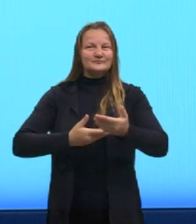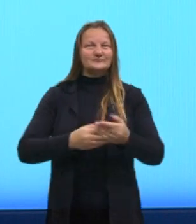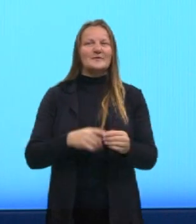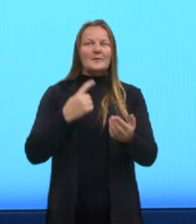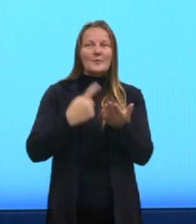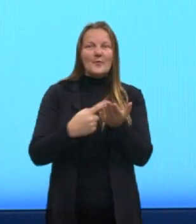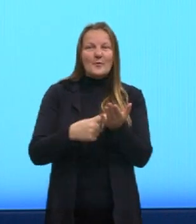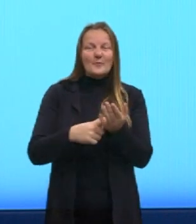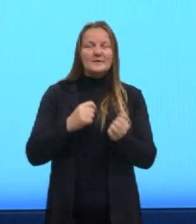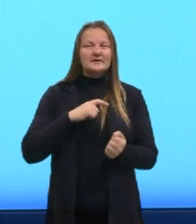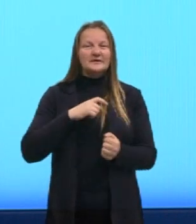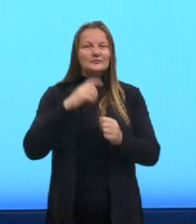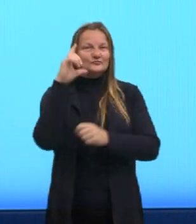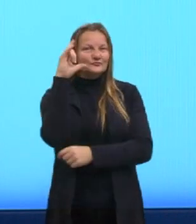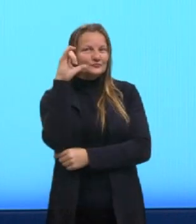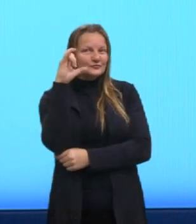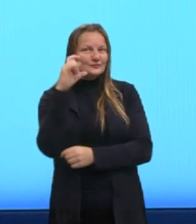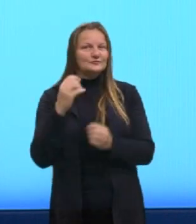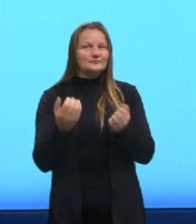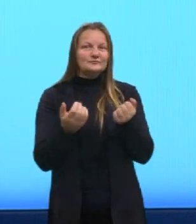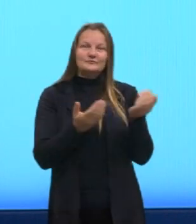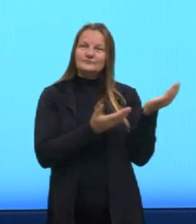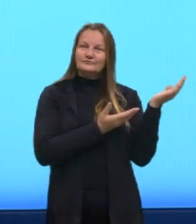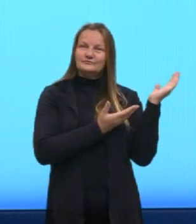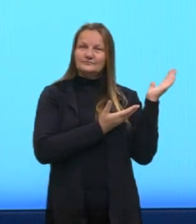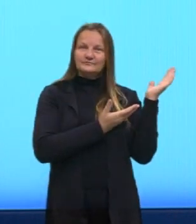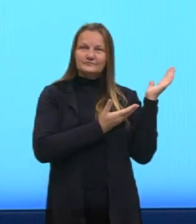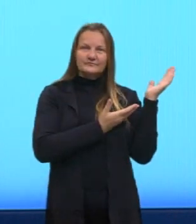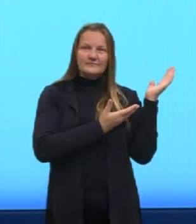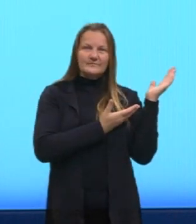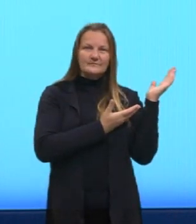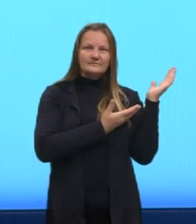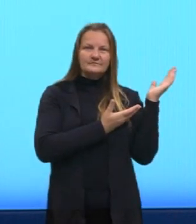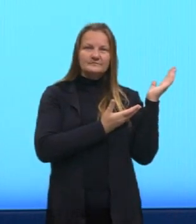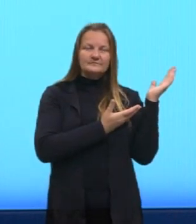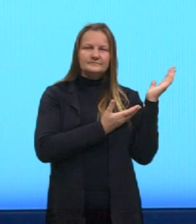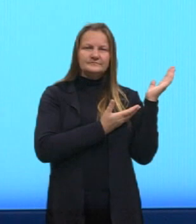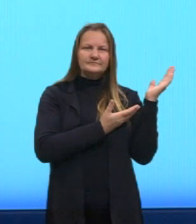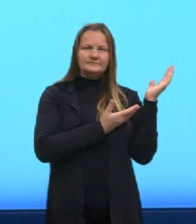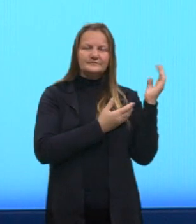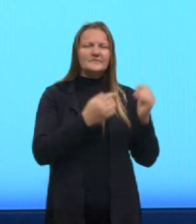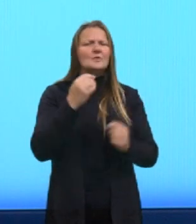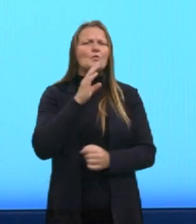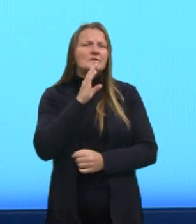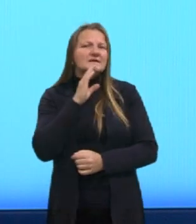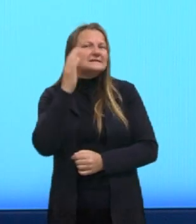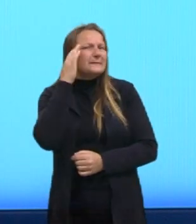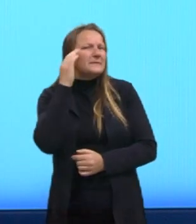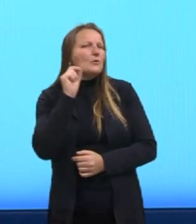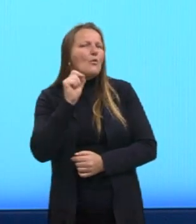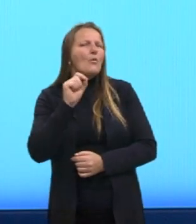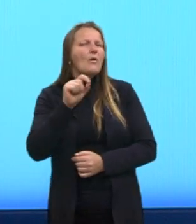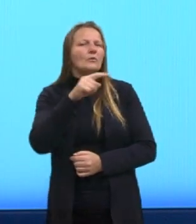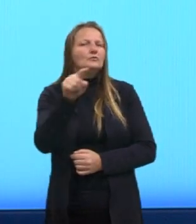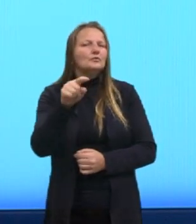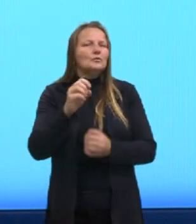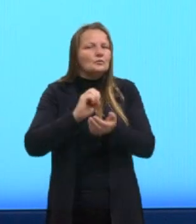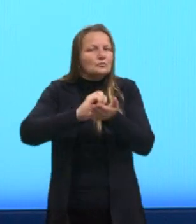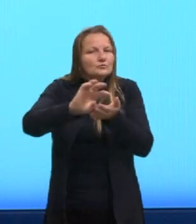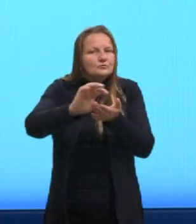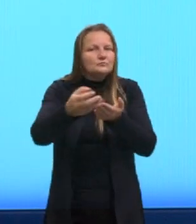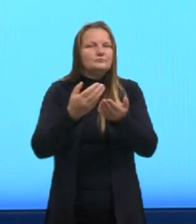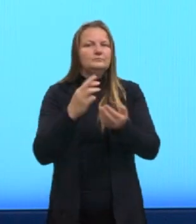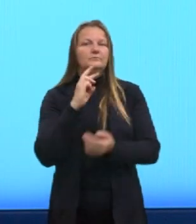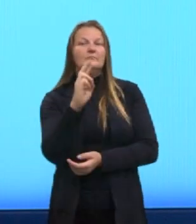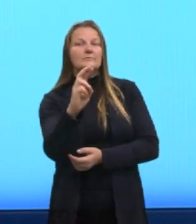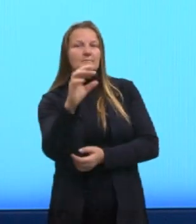marca lá no Instagram, certo? Para a gente poder saber, dar resolução aí para o